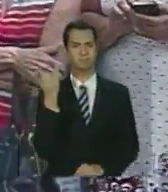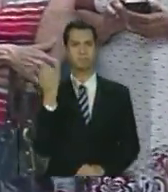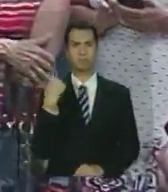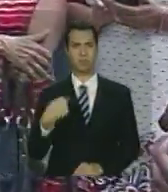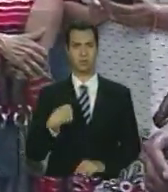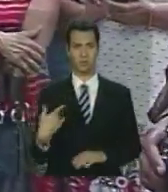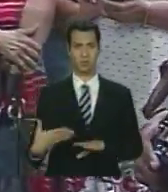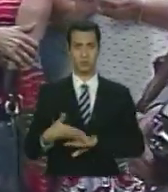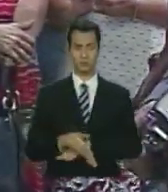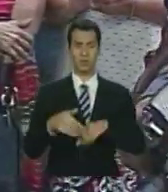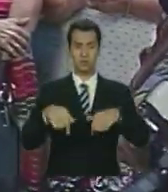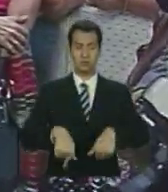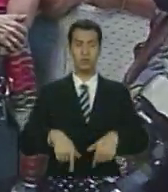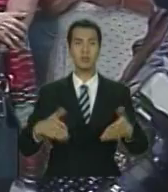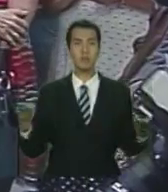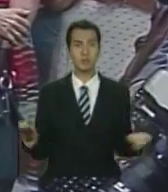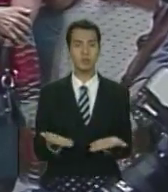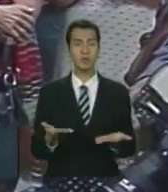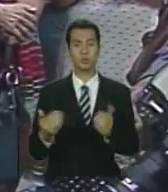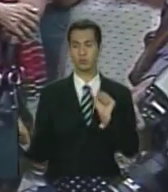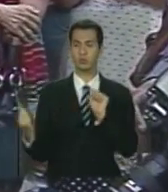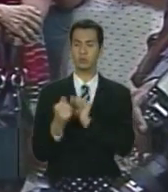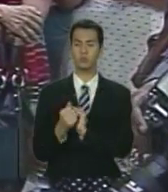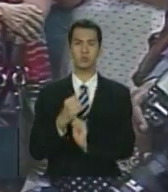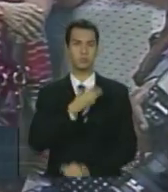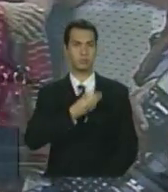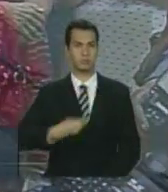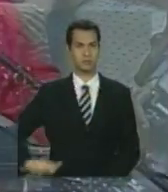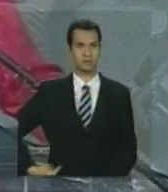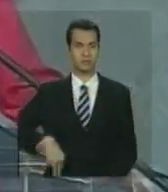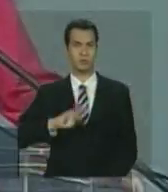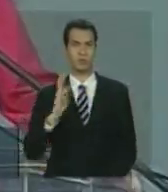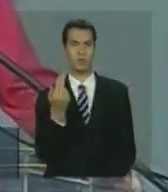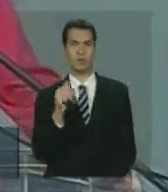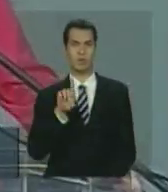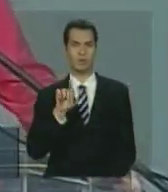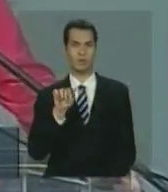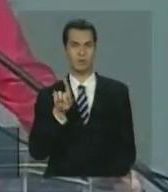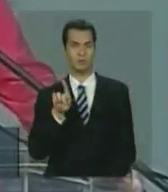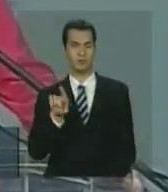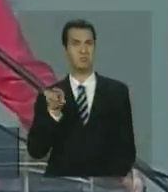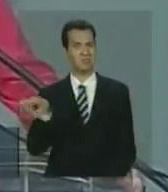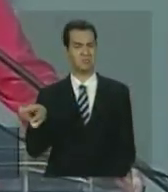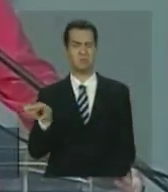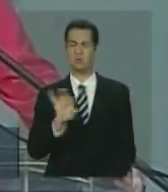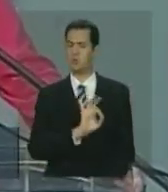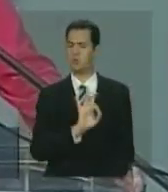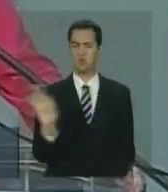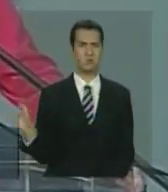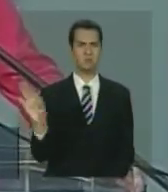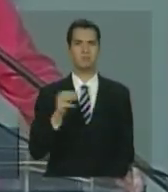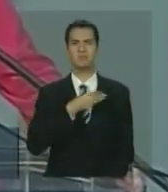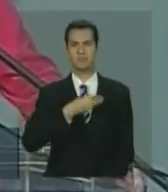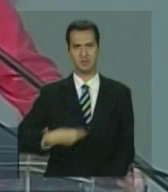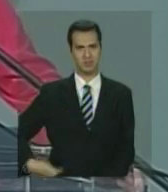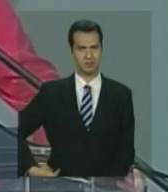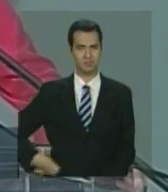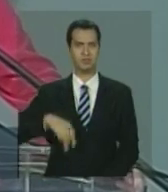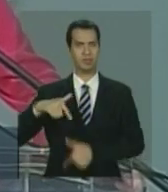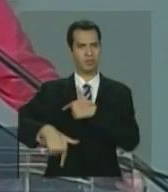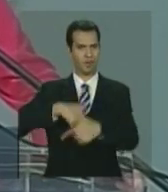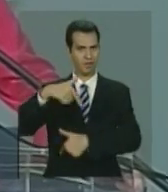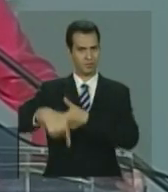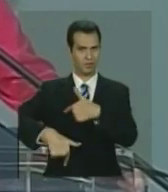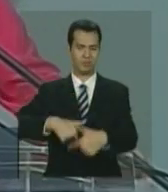agora com o ministro Fernando Haddad, um dos grandes ministros desse país